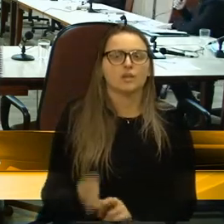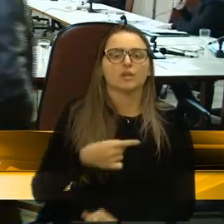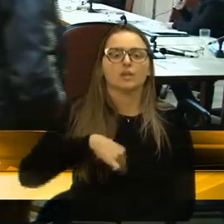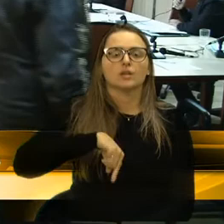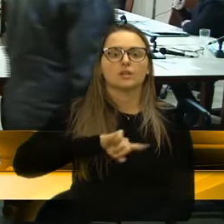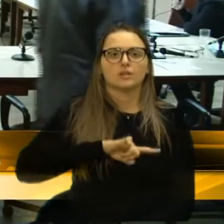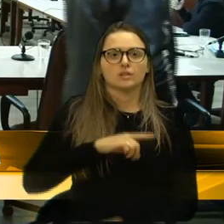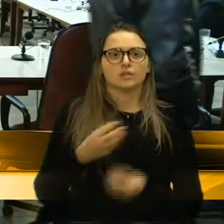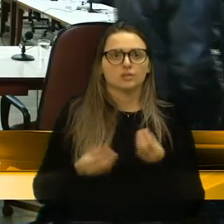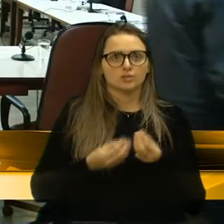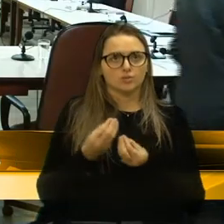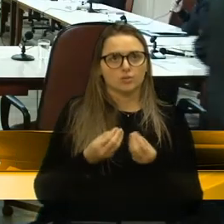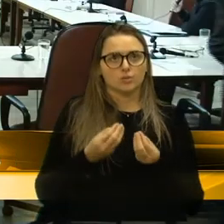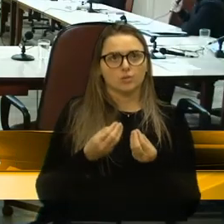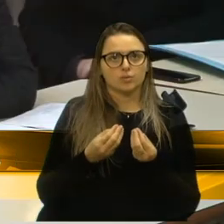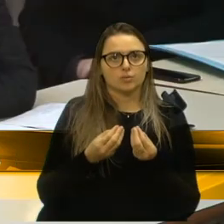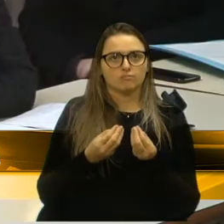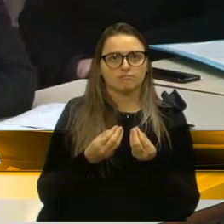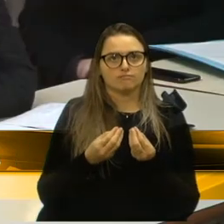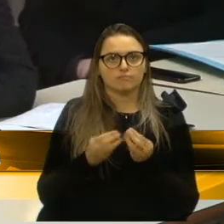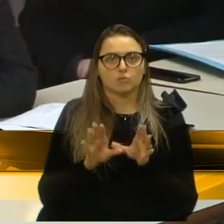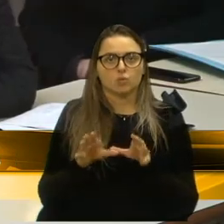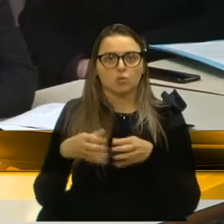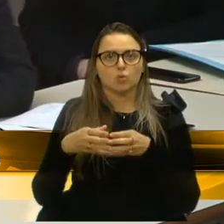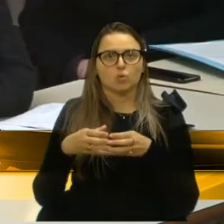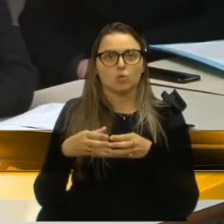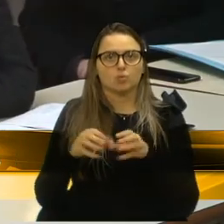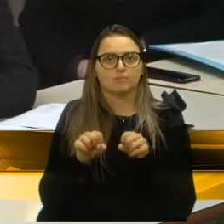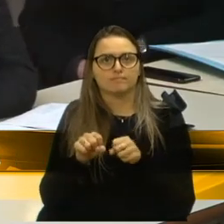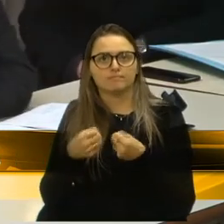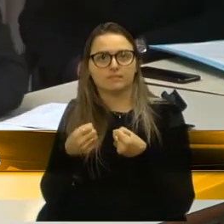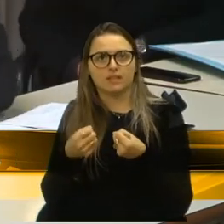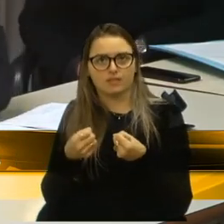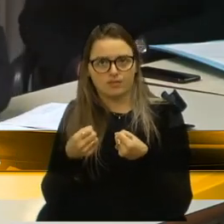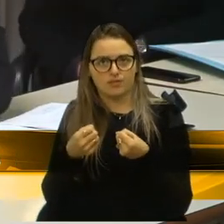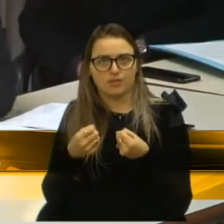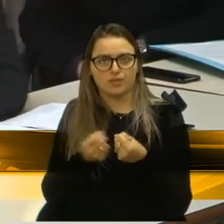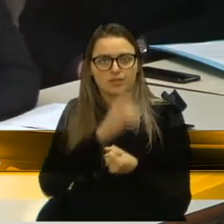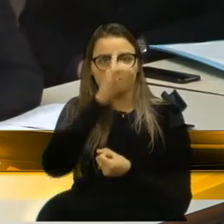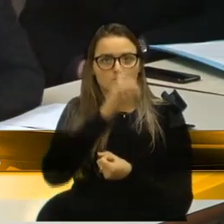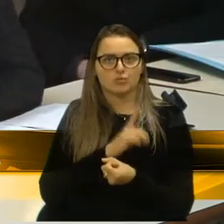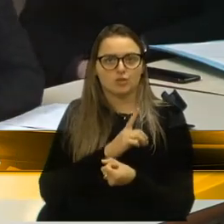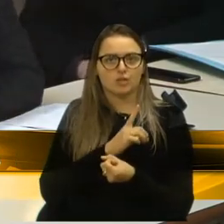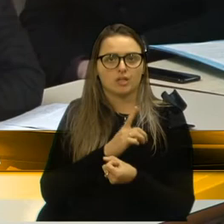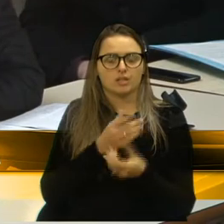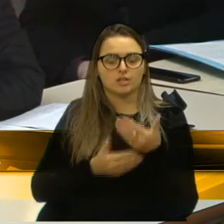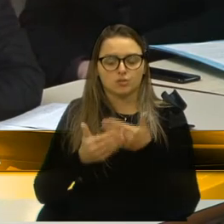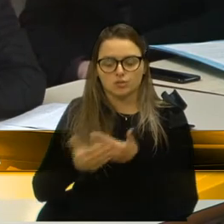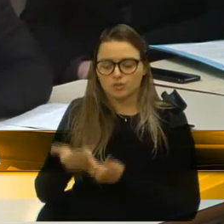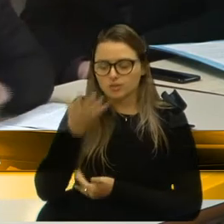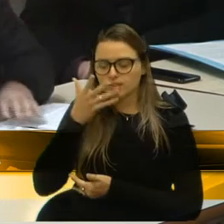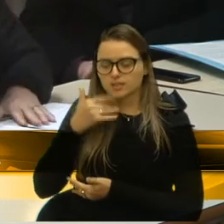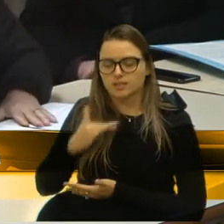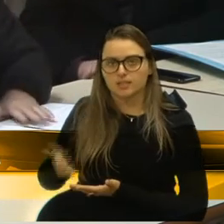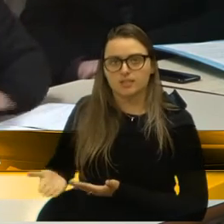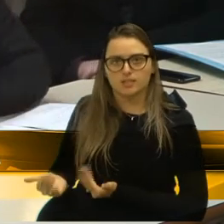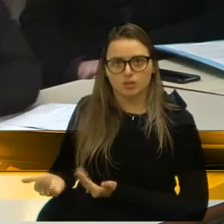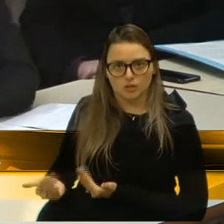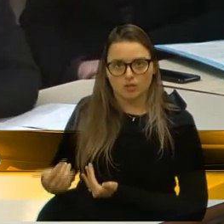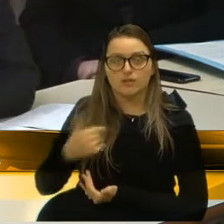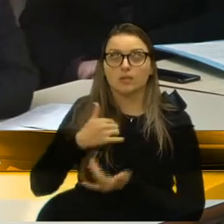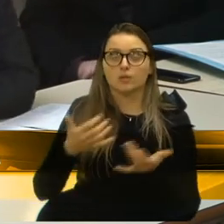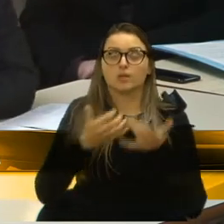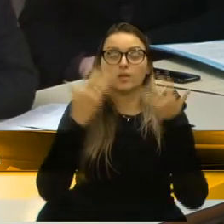estamos também à frente da Frente Parlamentar em defesa dos direitos das nossas crianças e adolescentes, quero